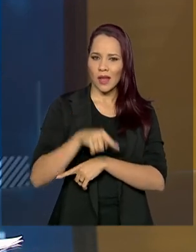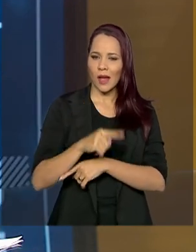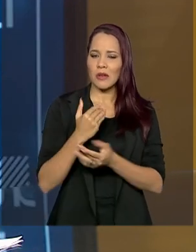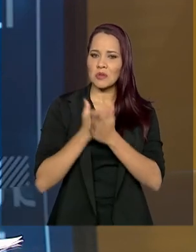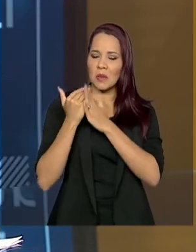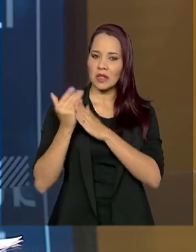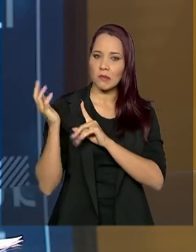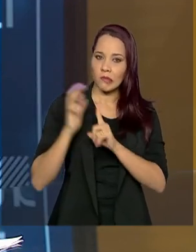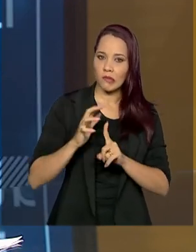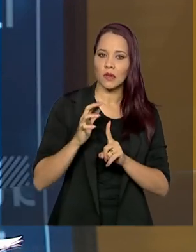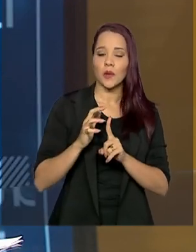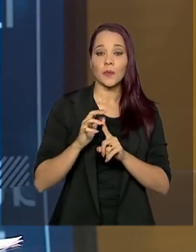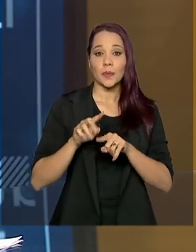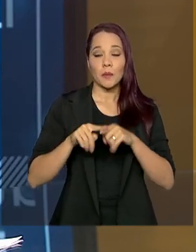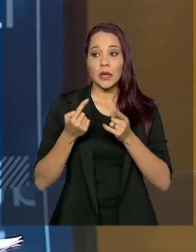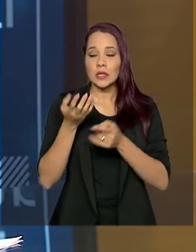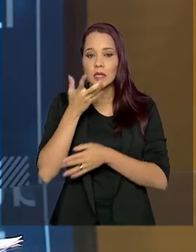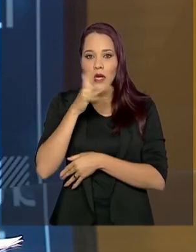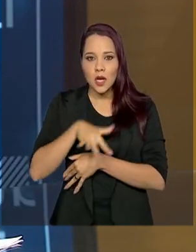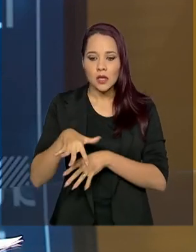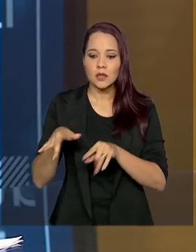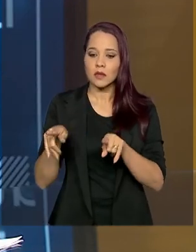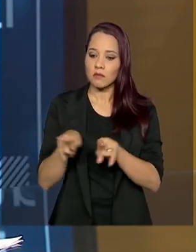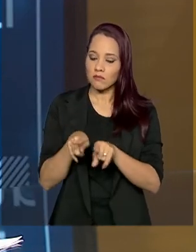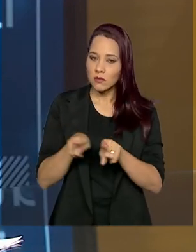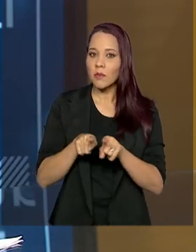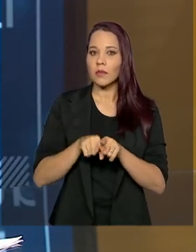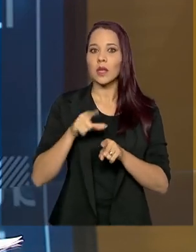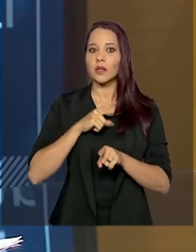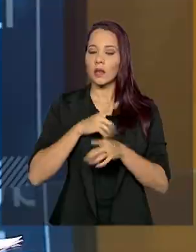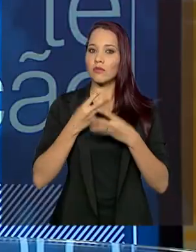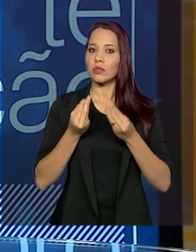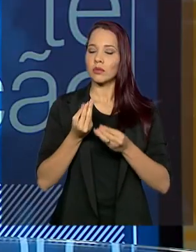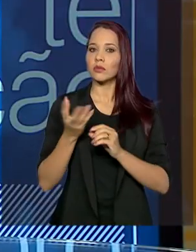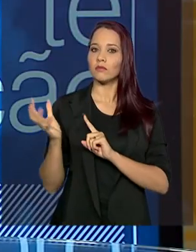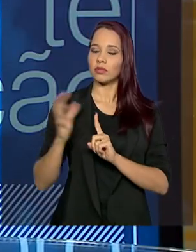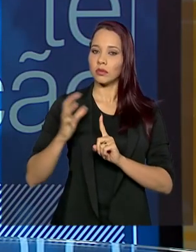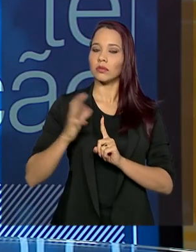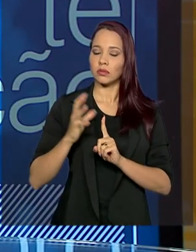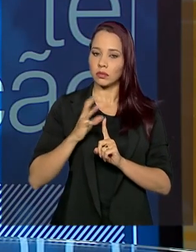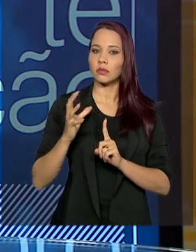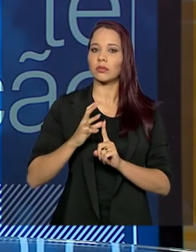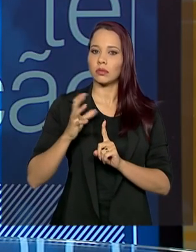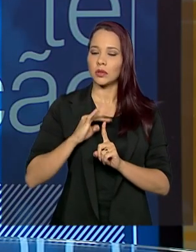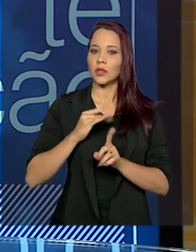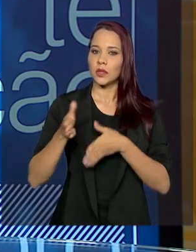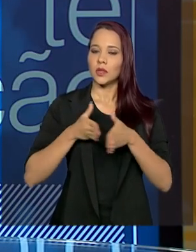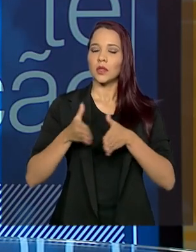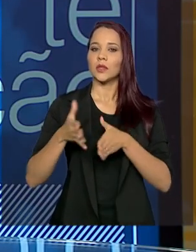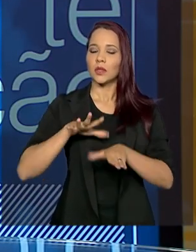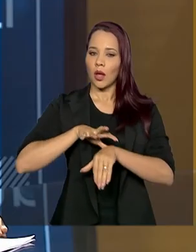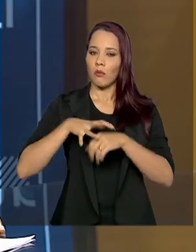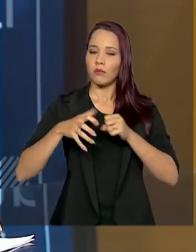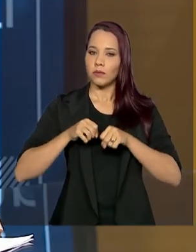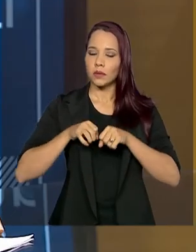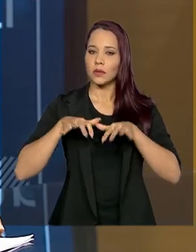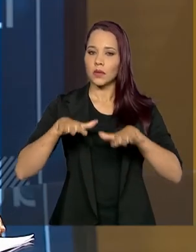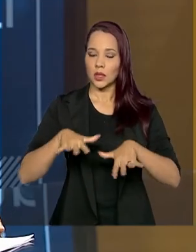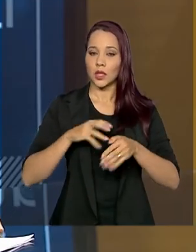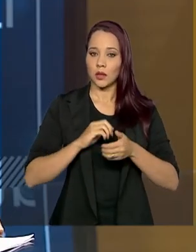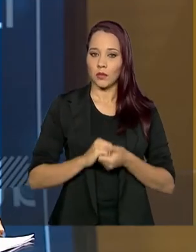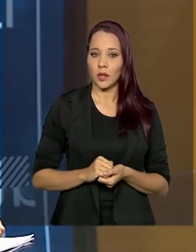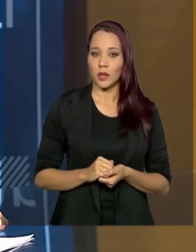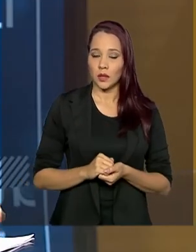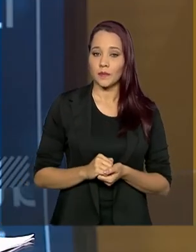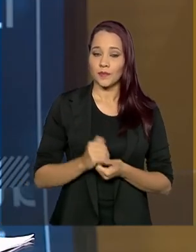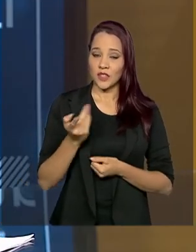mais afetados, as crianças também são muito afetadas, estão sendo muito afetadas com a questão da pandemia e,